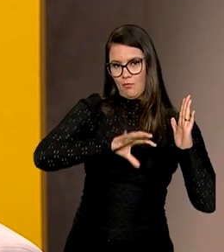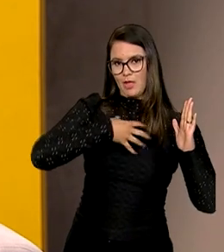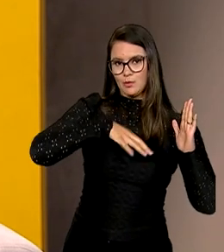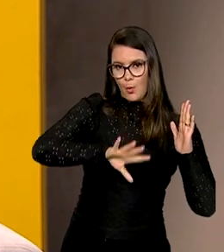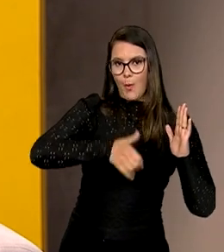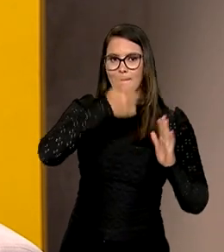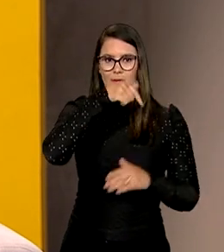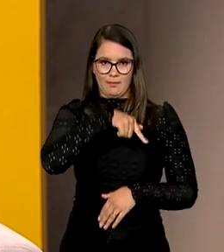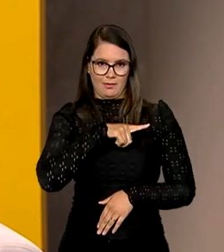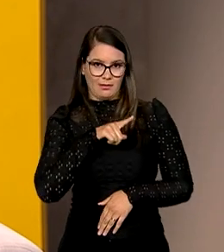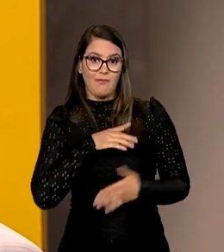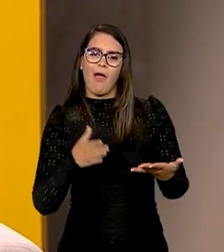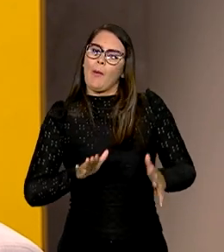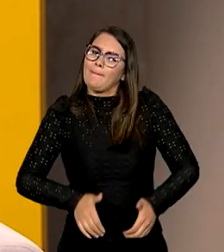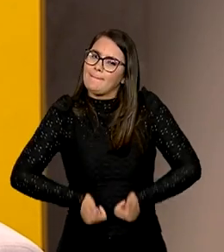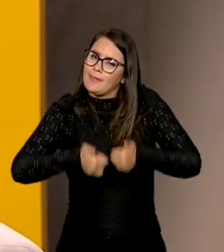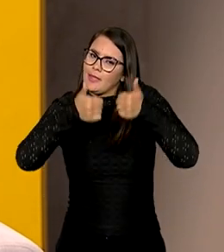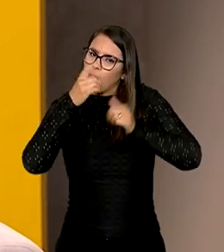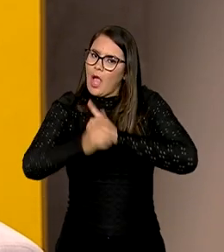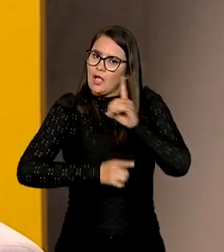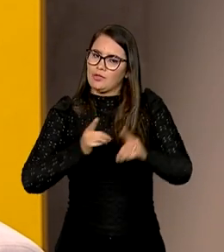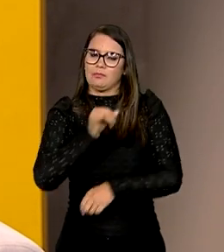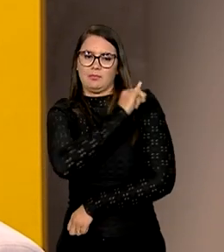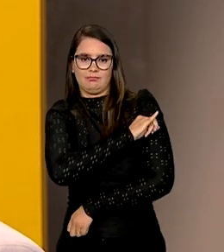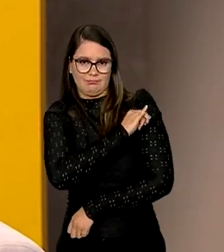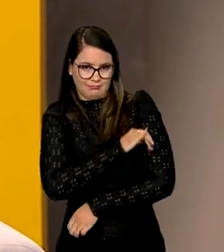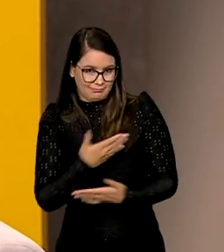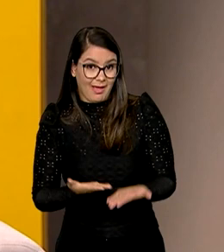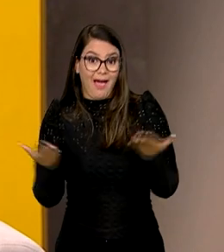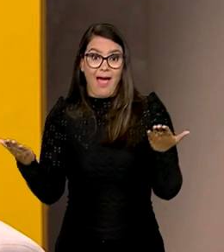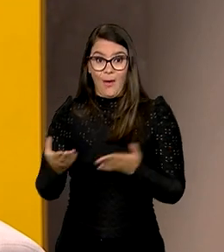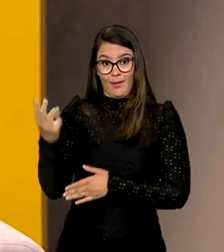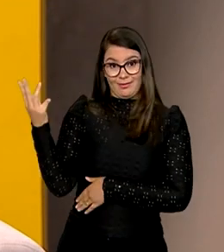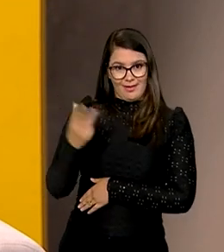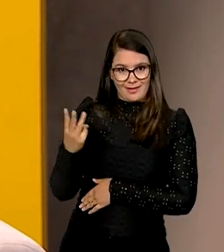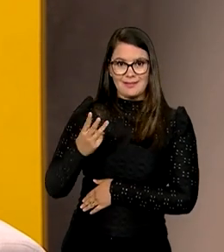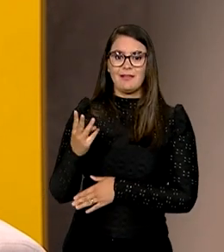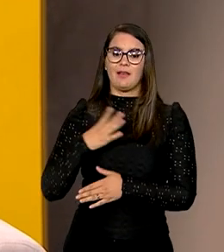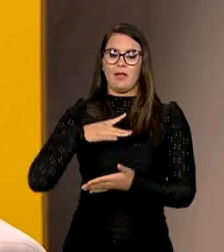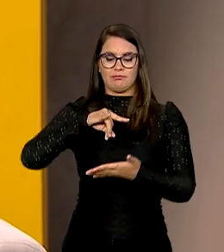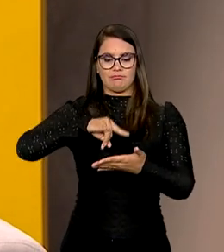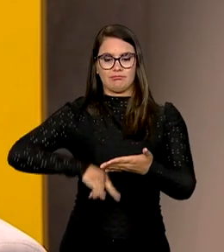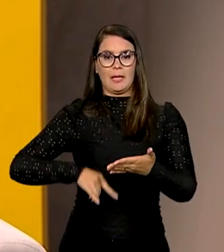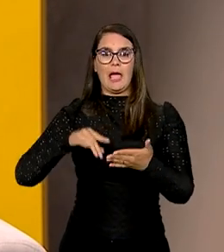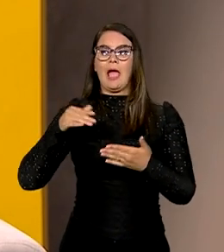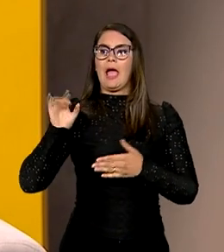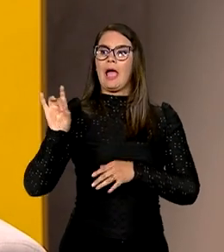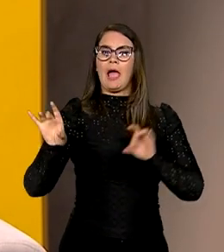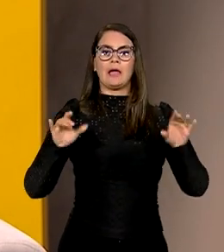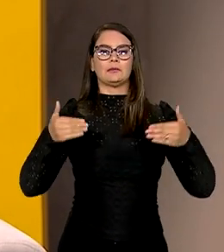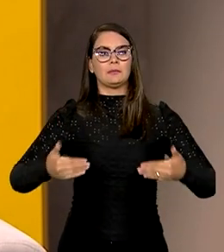primeira que nós realizamos. Agora já melhorou um pouquinho a dinâmica no Rio de Janeiro, né? E agora nós vamos ter um cardápio, cada ministério, né?